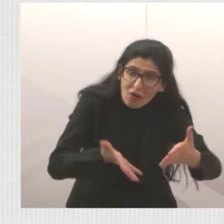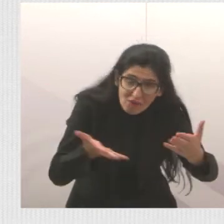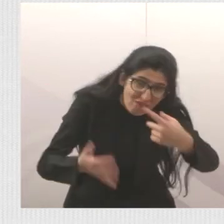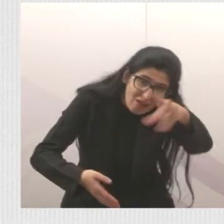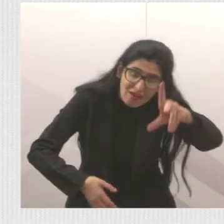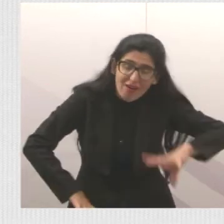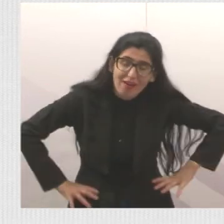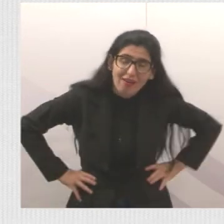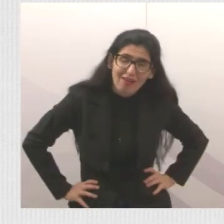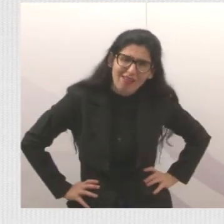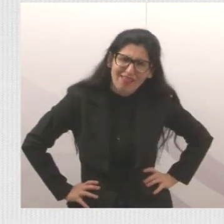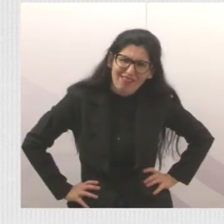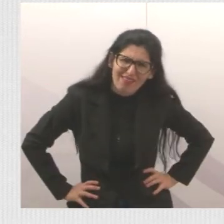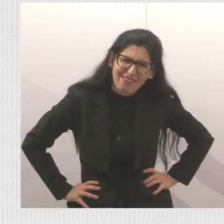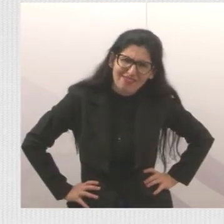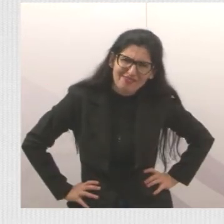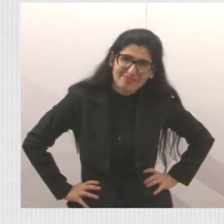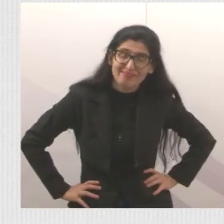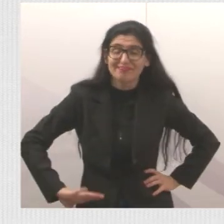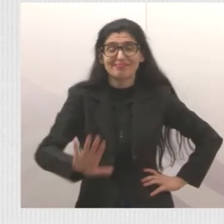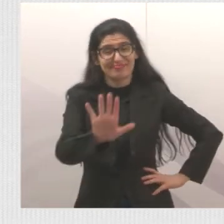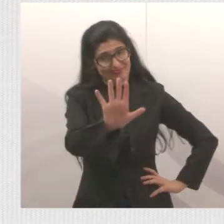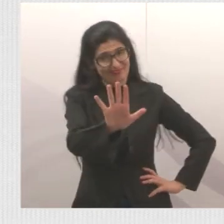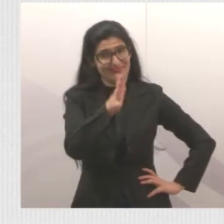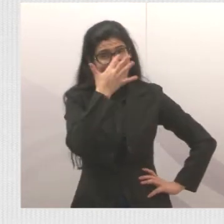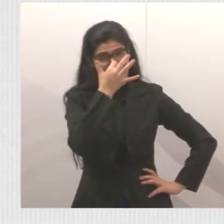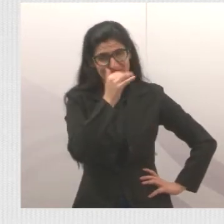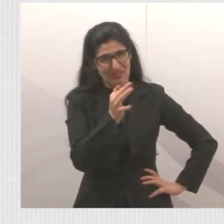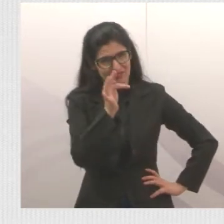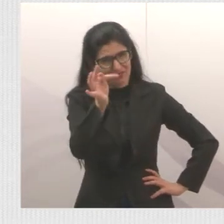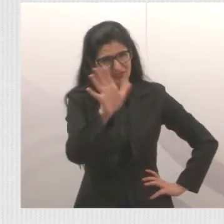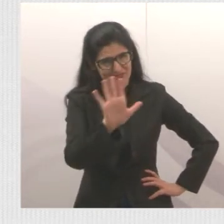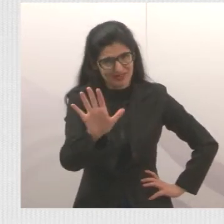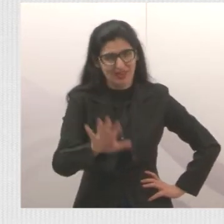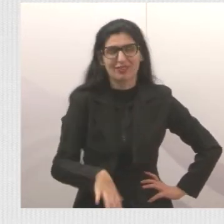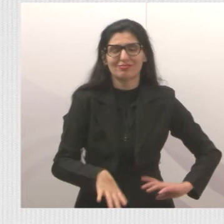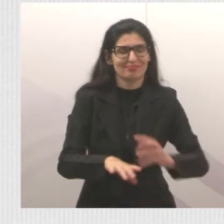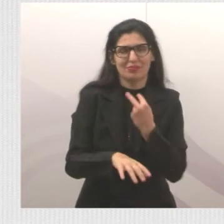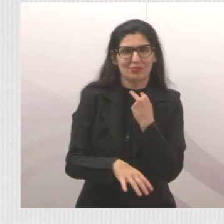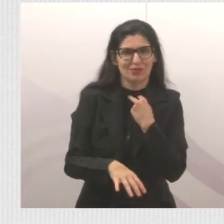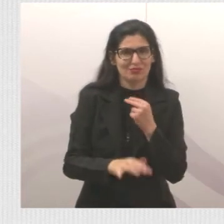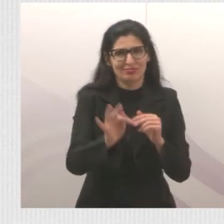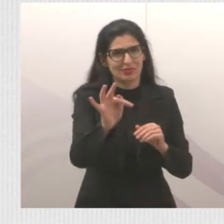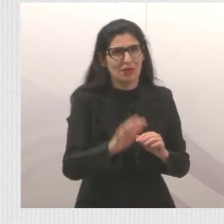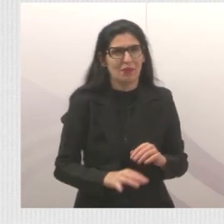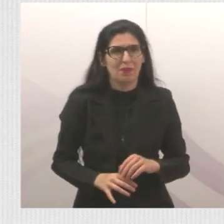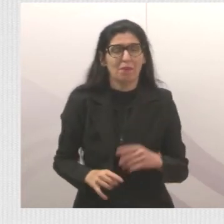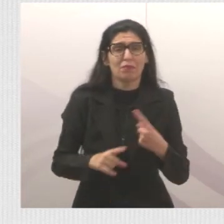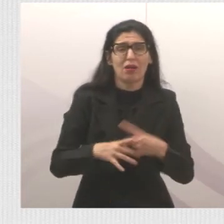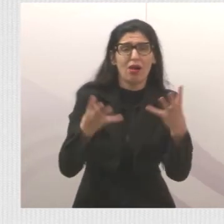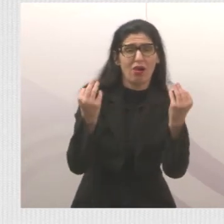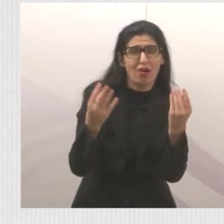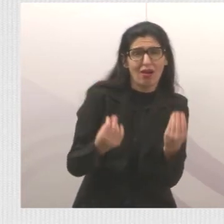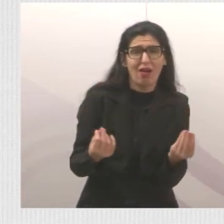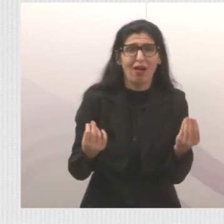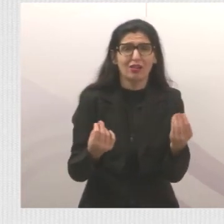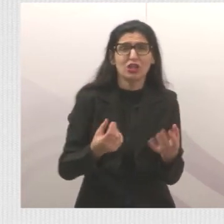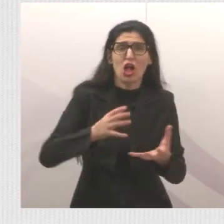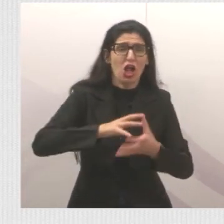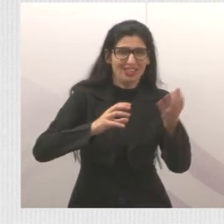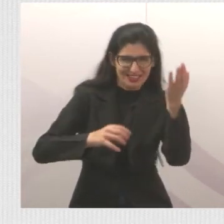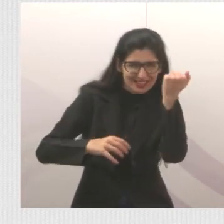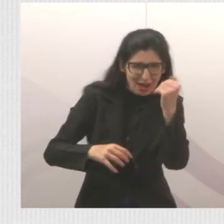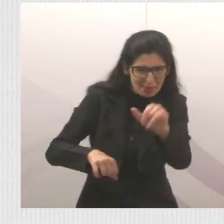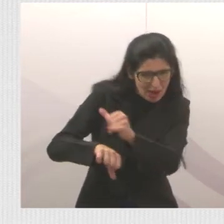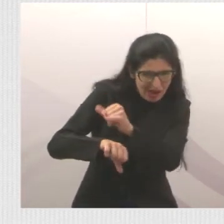Não precise, daqui a uns tempos, está lotada a feira de gente, pegando na mão. Pega na mão agora,